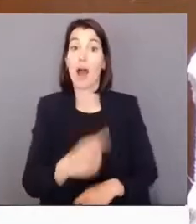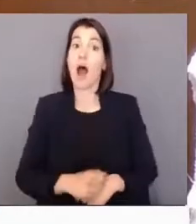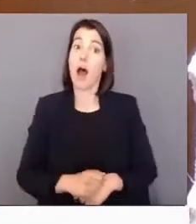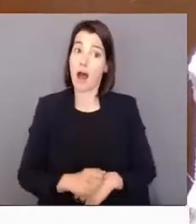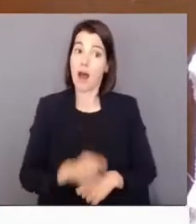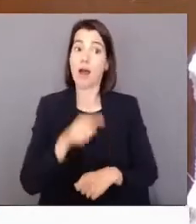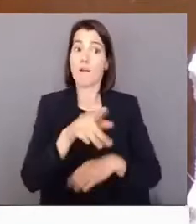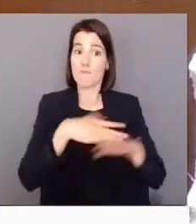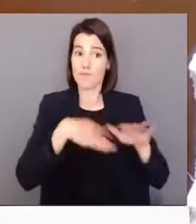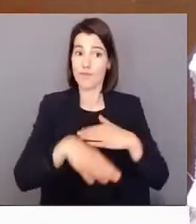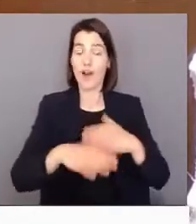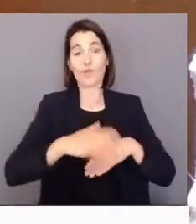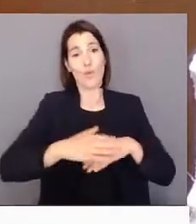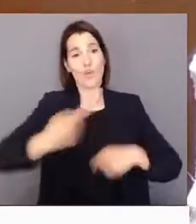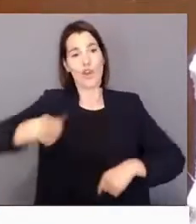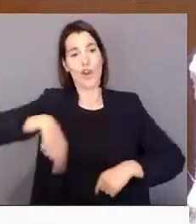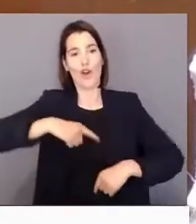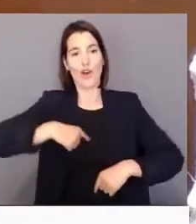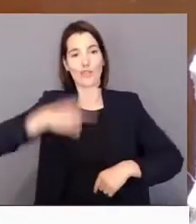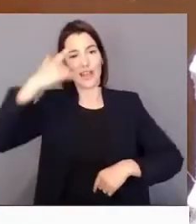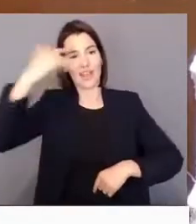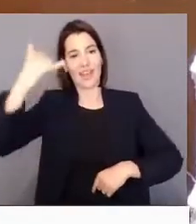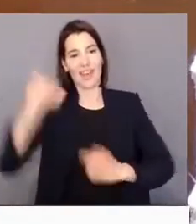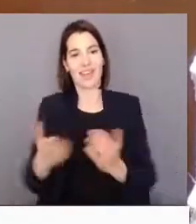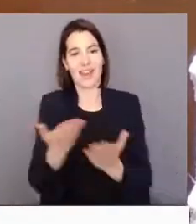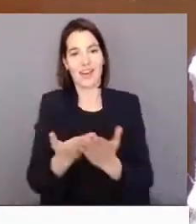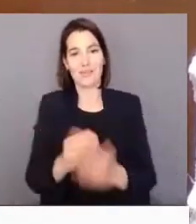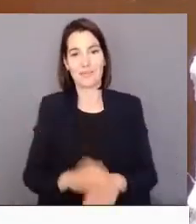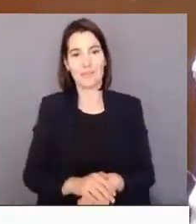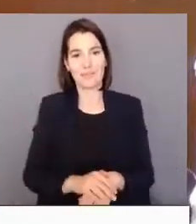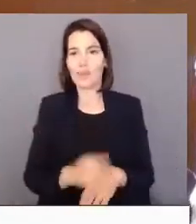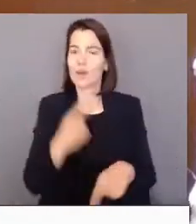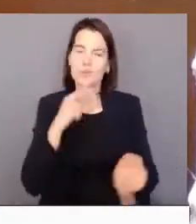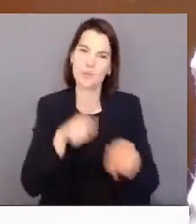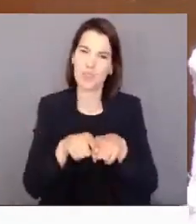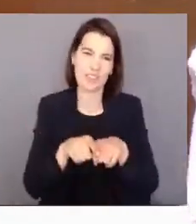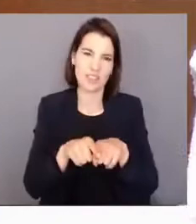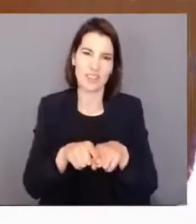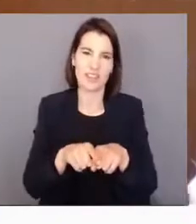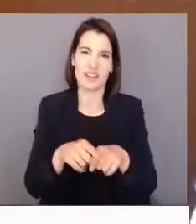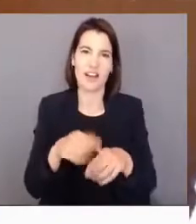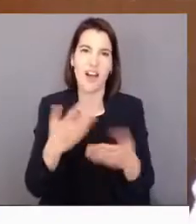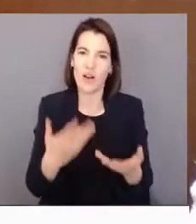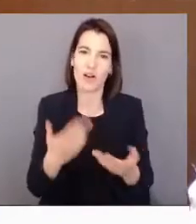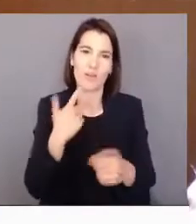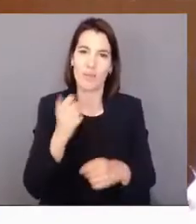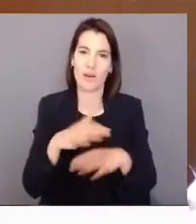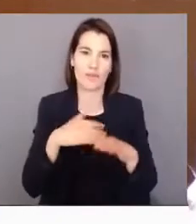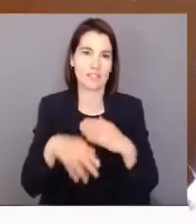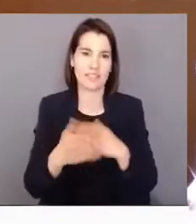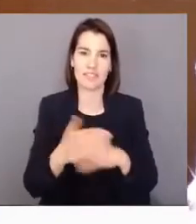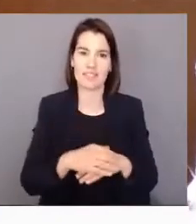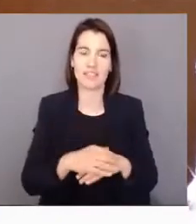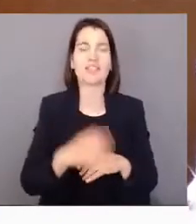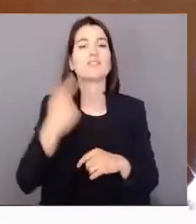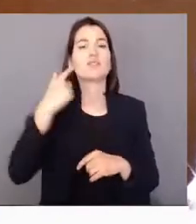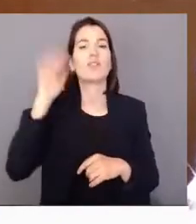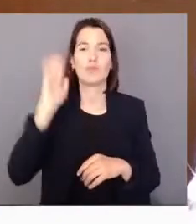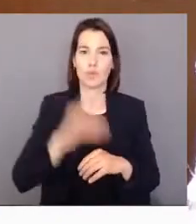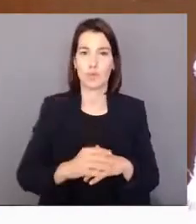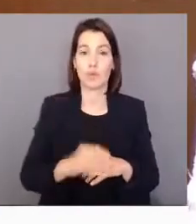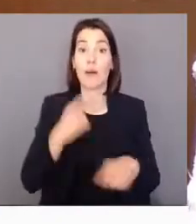nossa recomendação. A política já não é assim. A política não se pode fazer assim. A política tem que ter mais densidade.